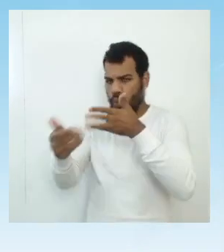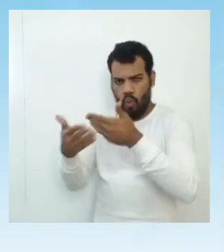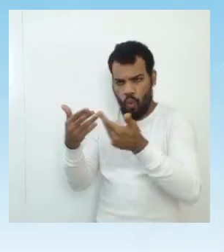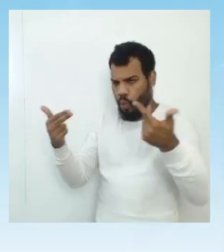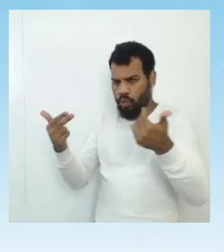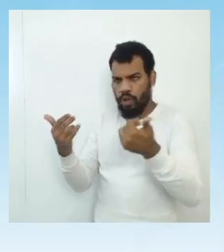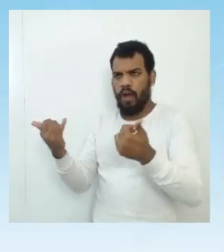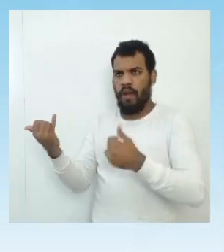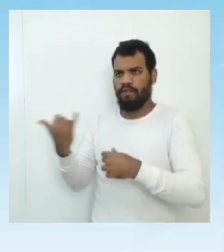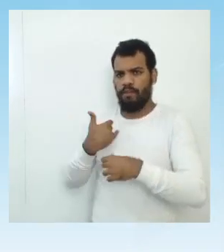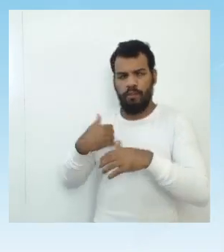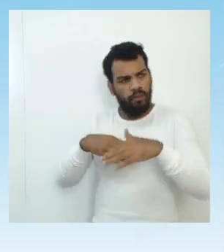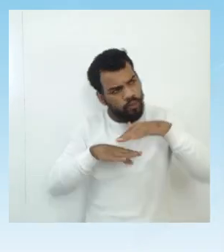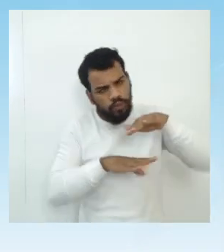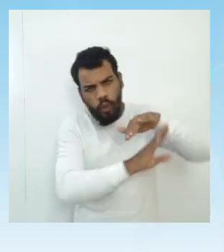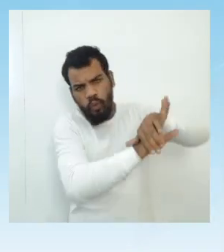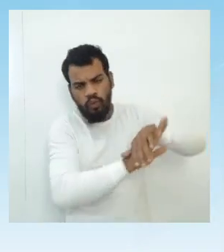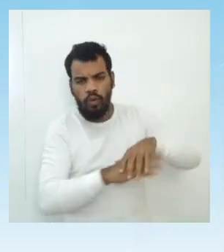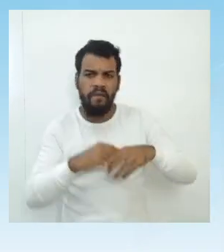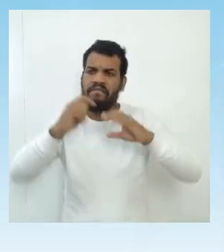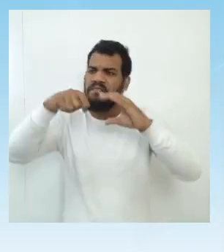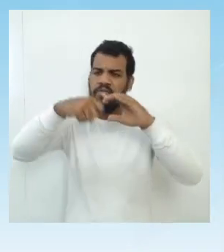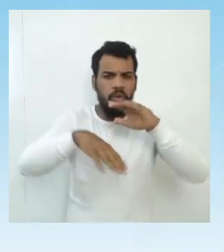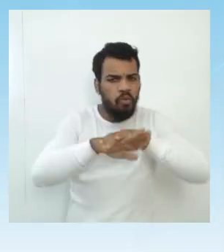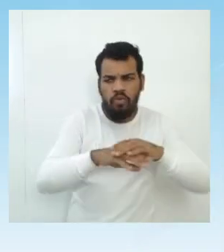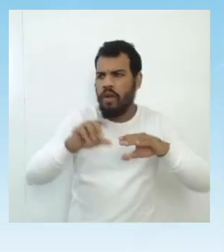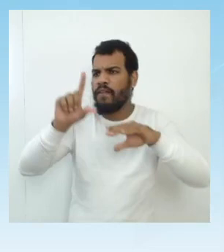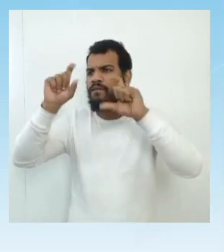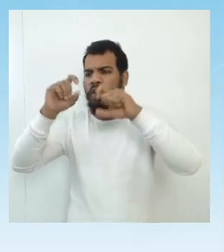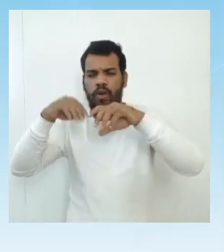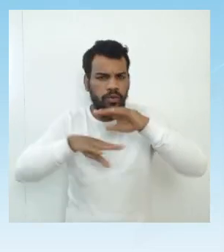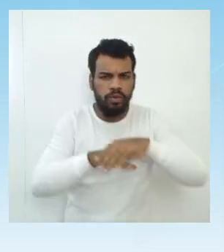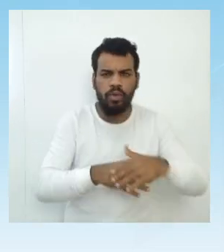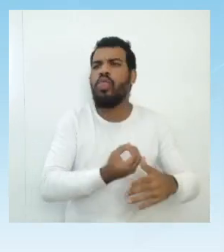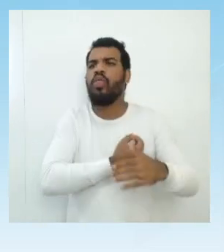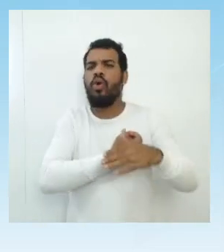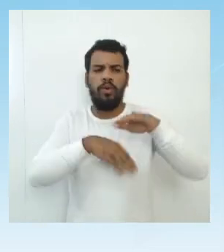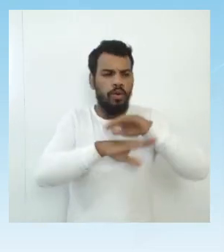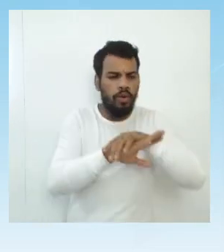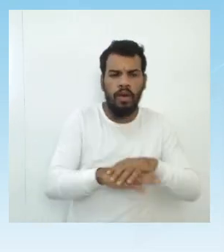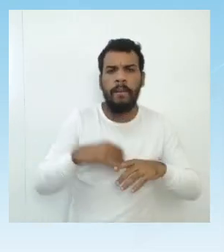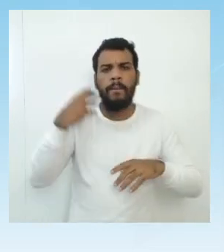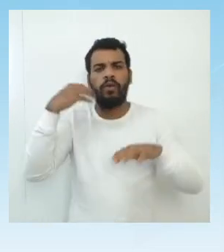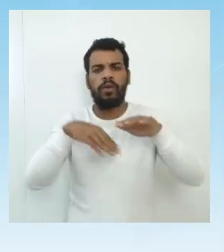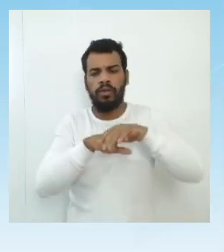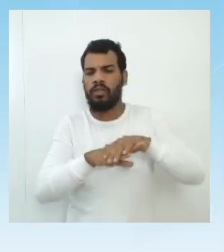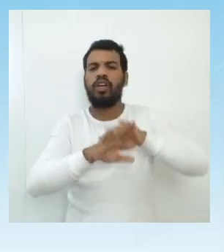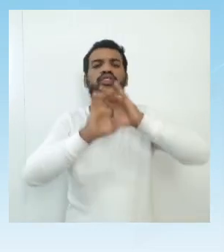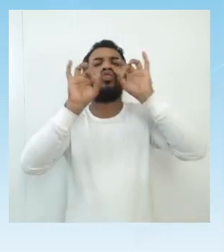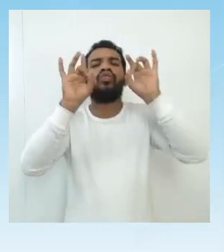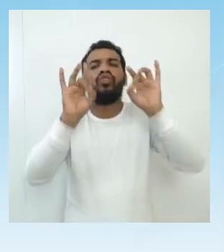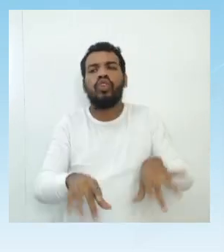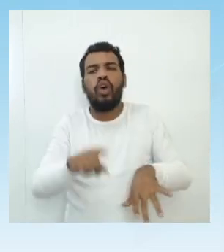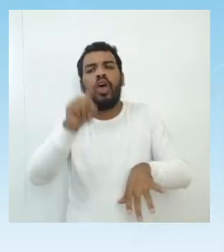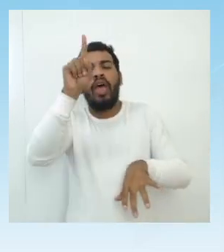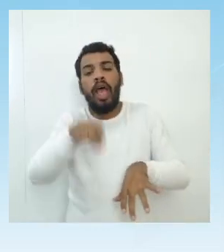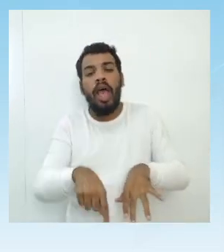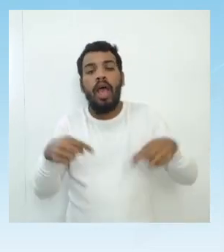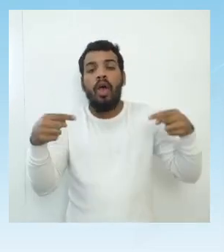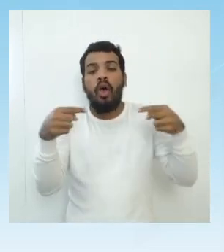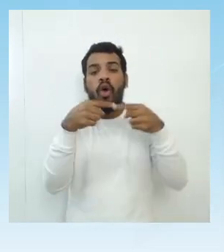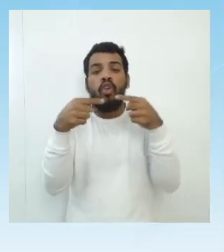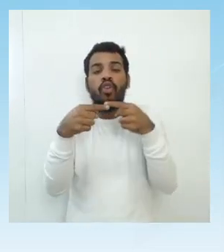software, ou um vídeo, ou uma foto, ou uma música, etc., ele é representado por uma combinação